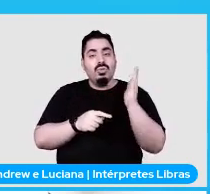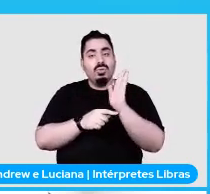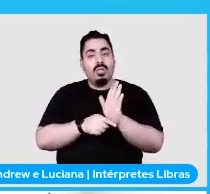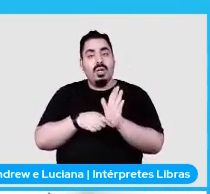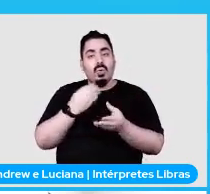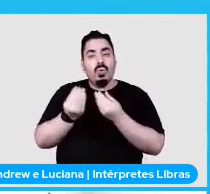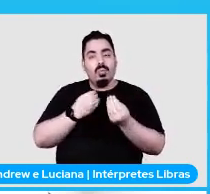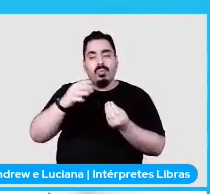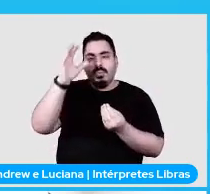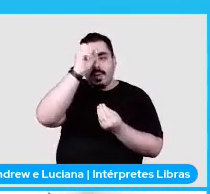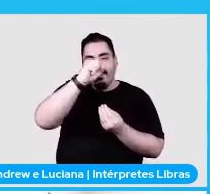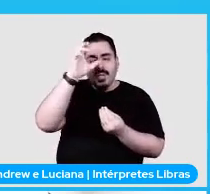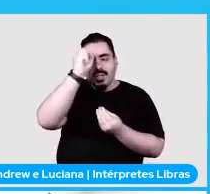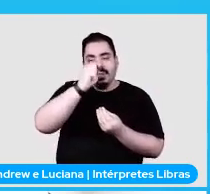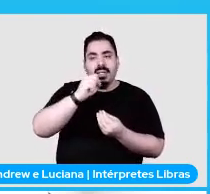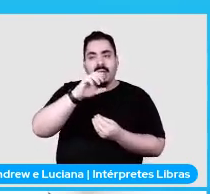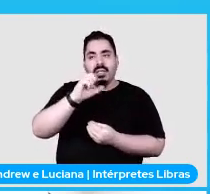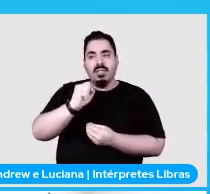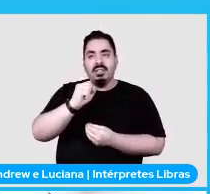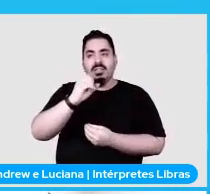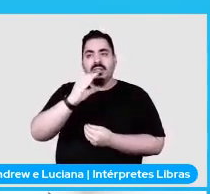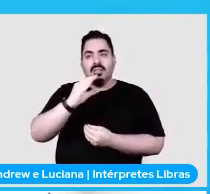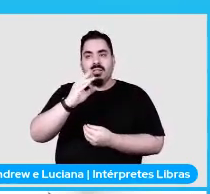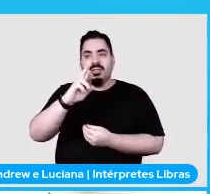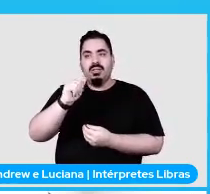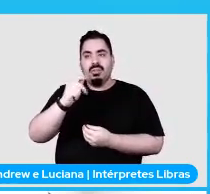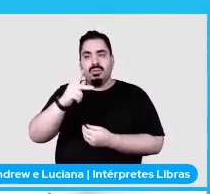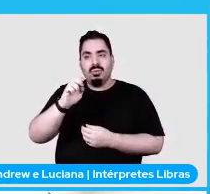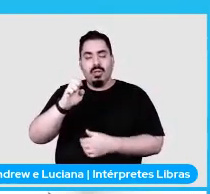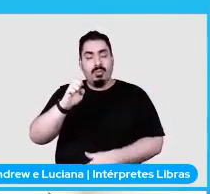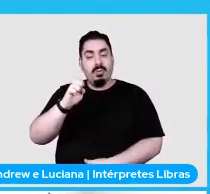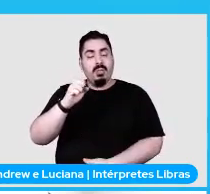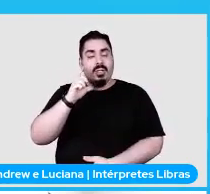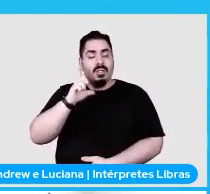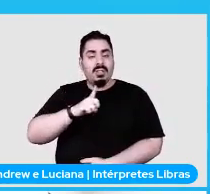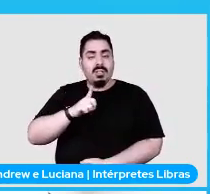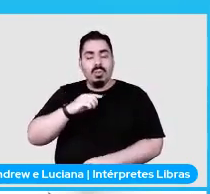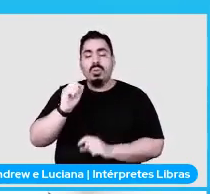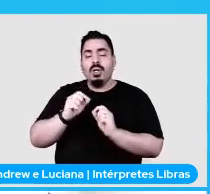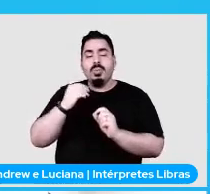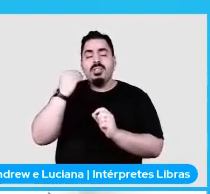experiência real de raspar dados de um site, de um website.